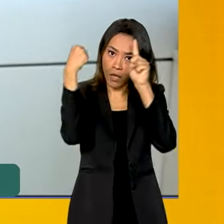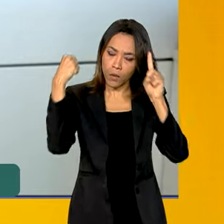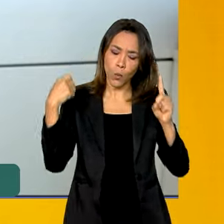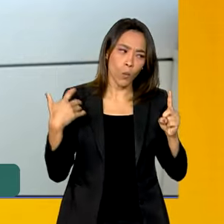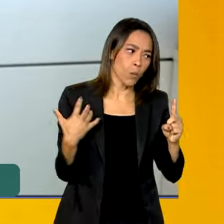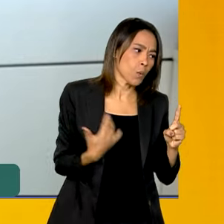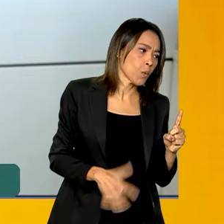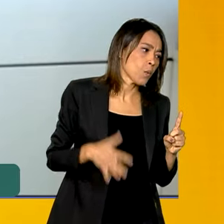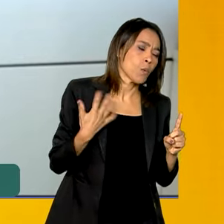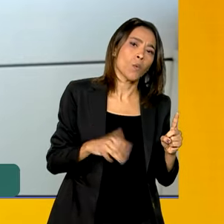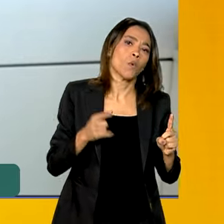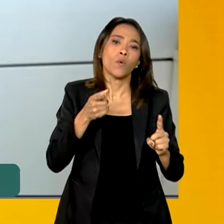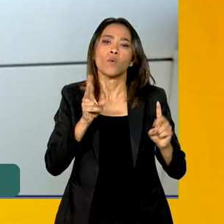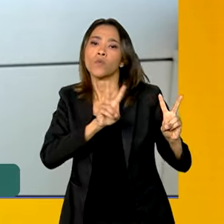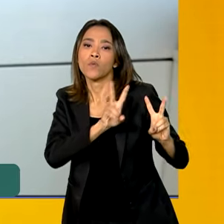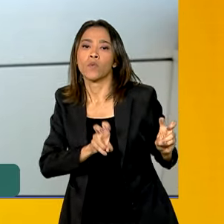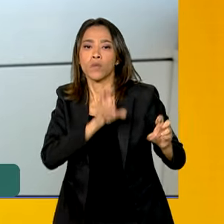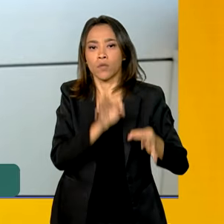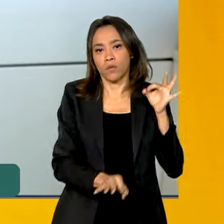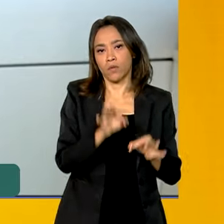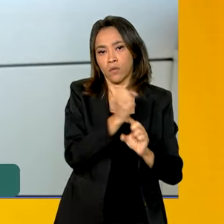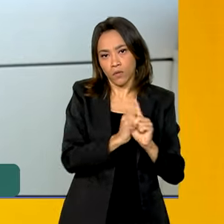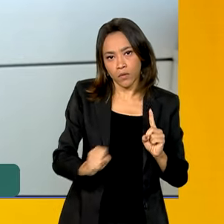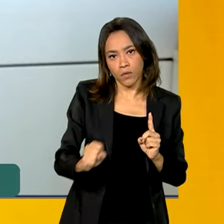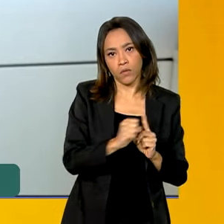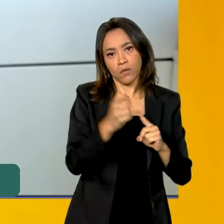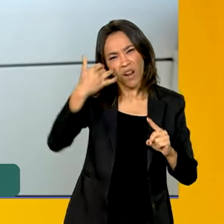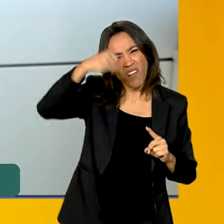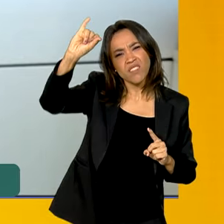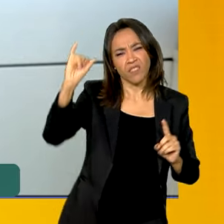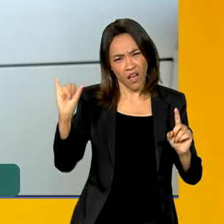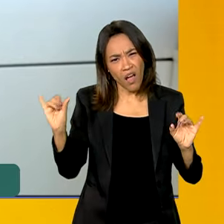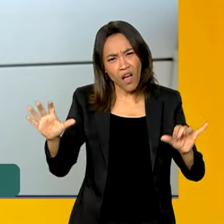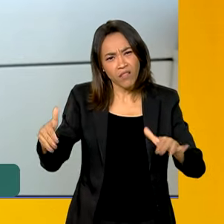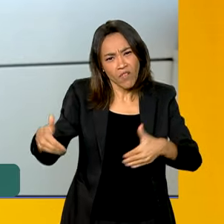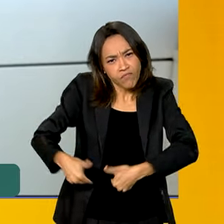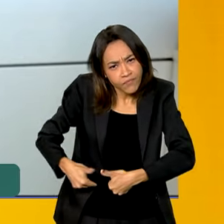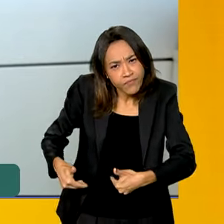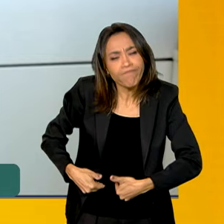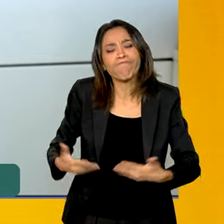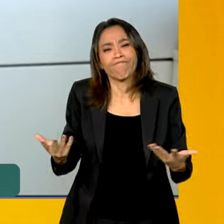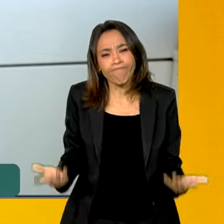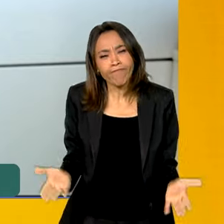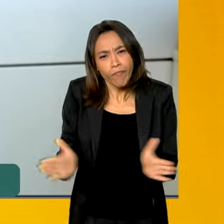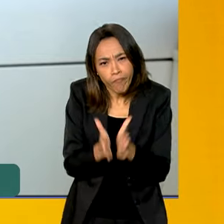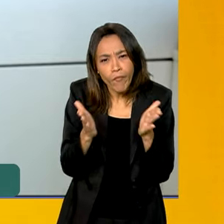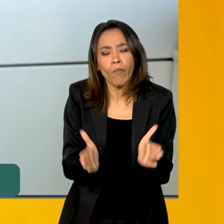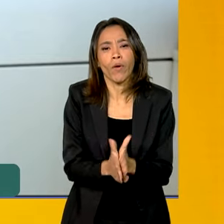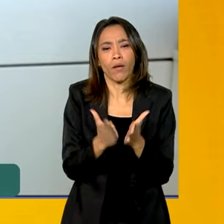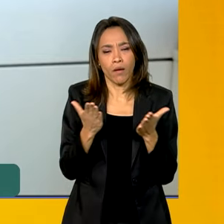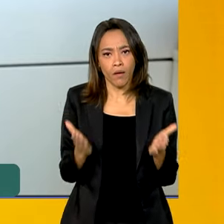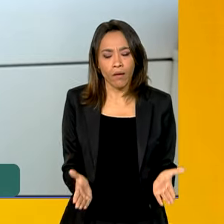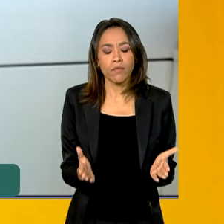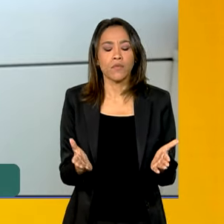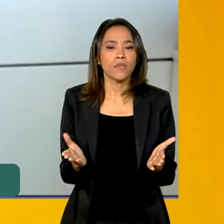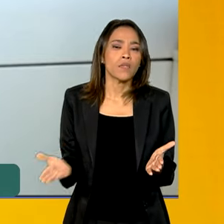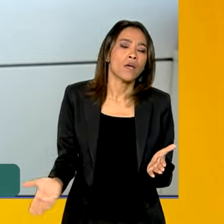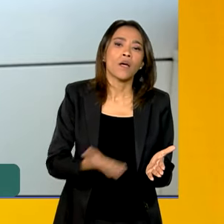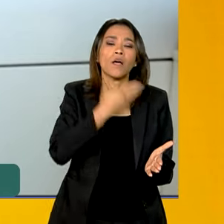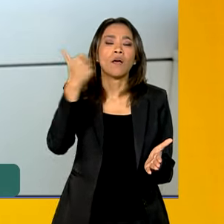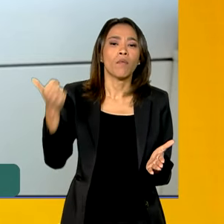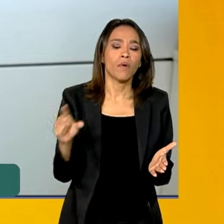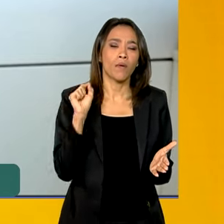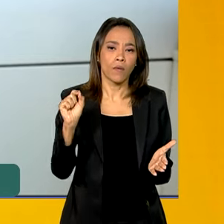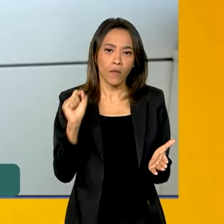na justiça social, no combate à fome e à pobreza, a melhorar os